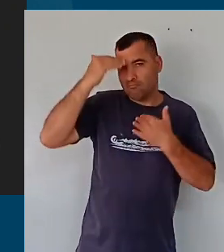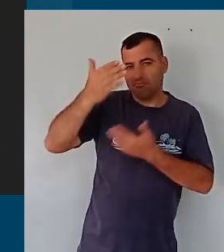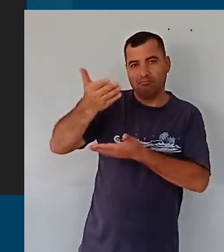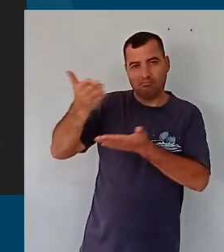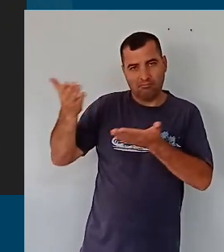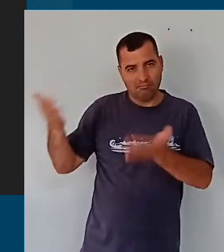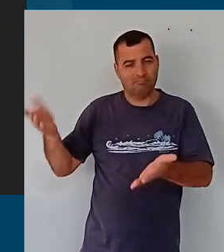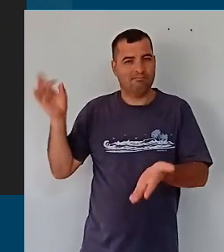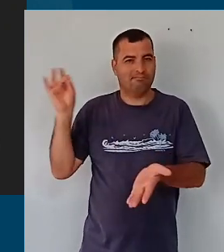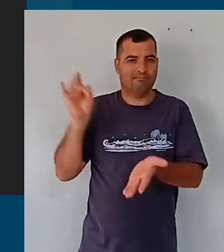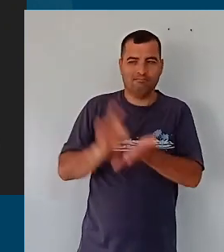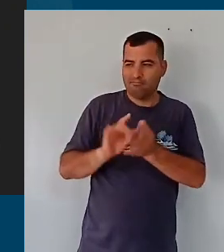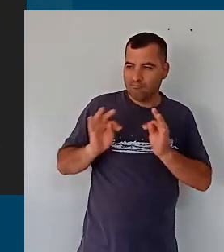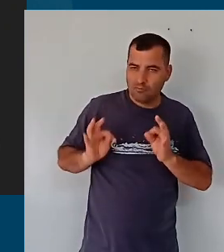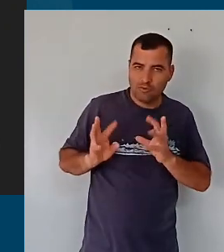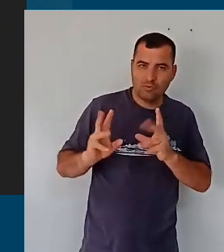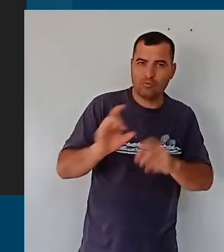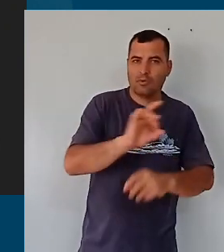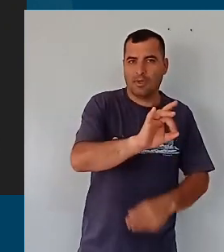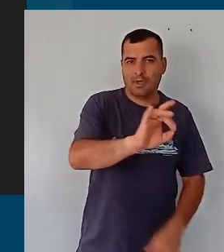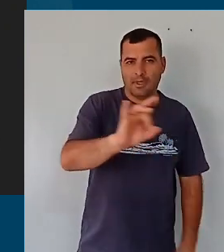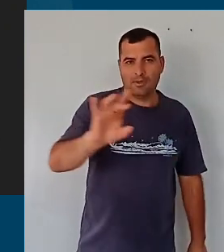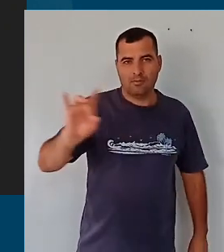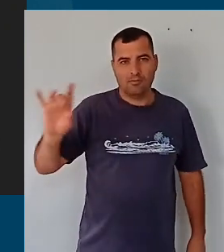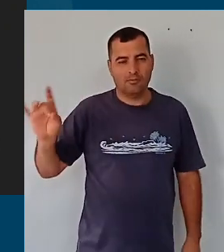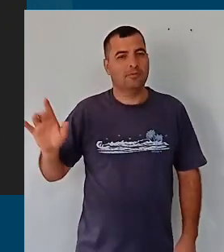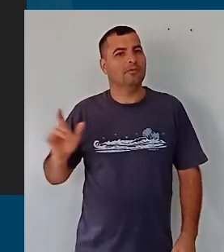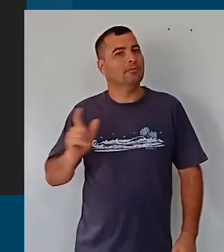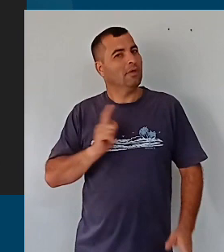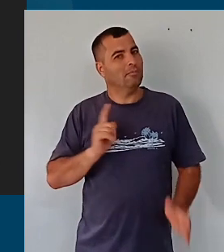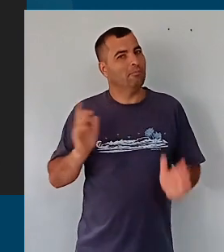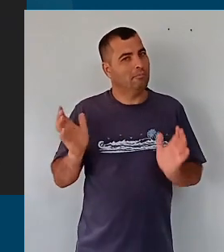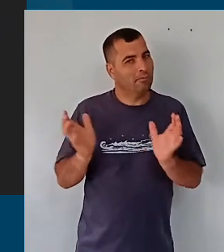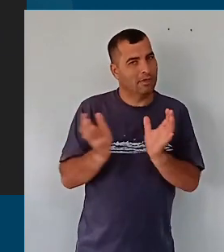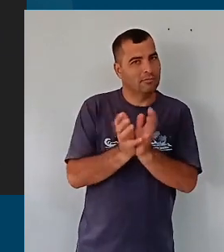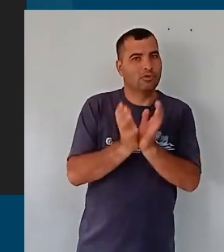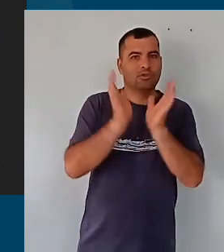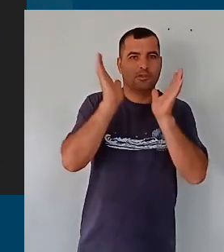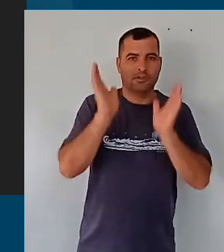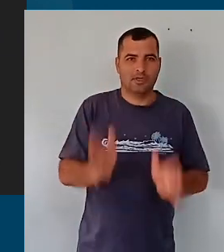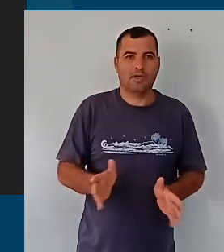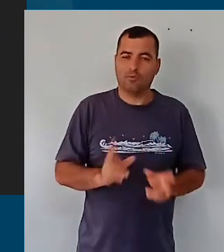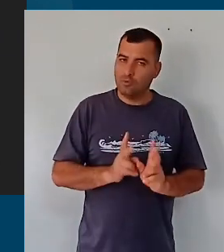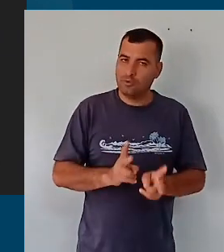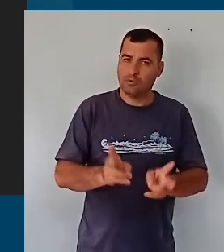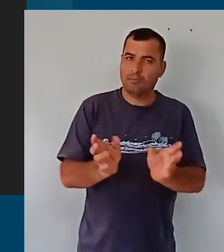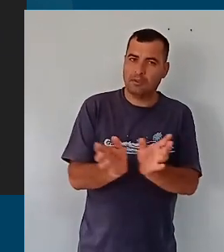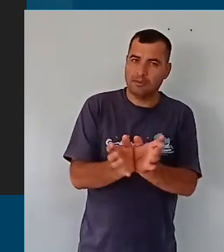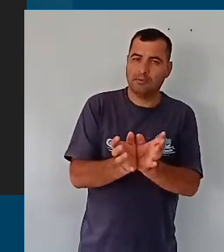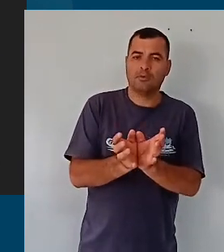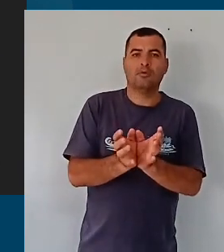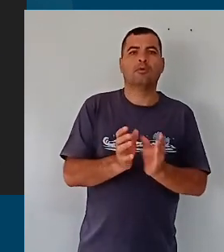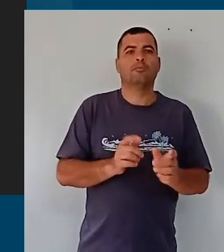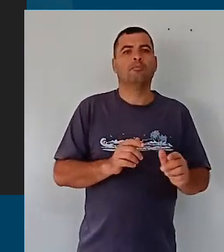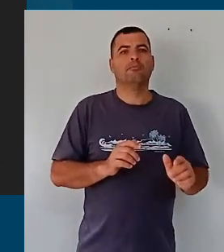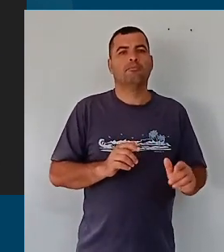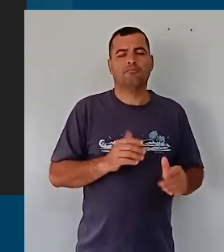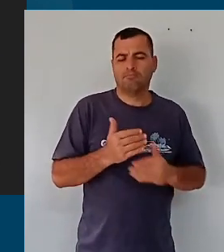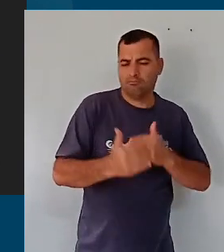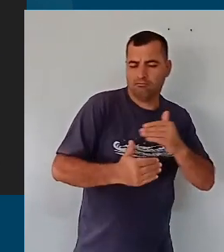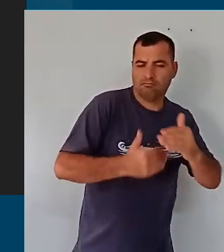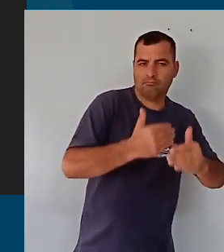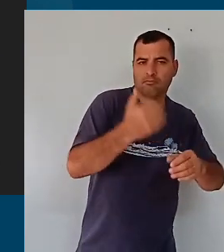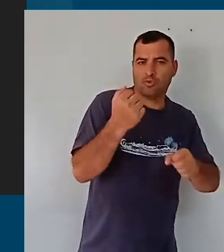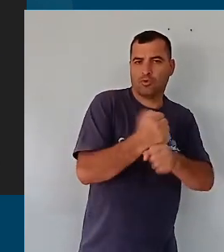agradecer cada um de vocês que participaram e participam desse processo